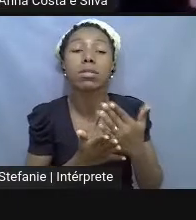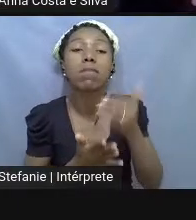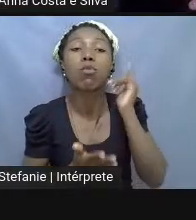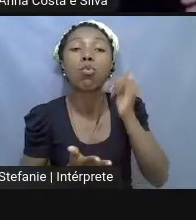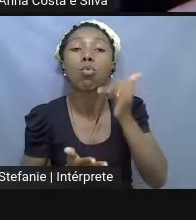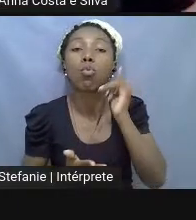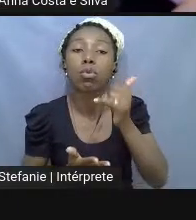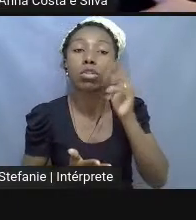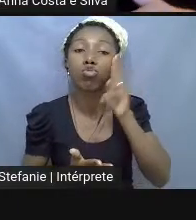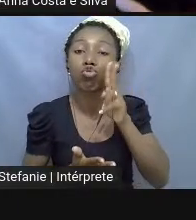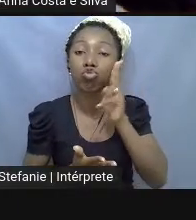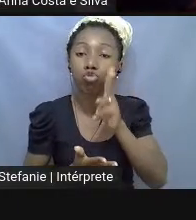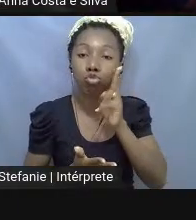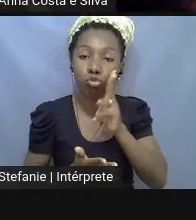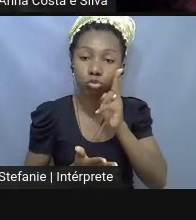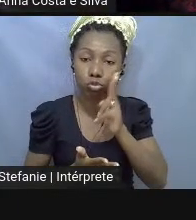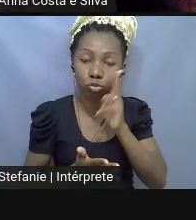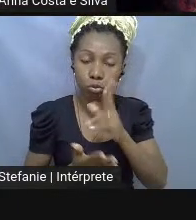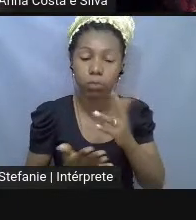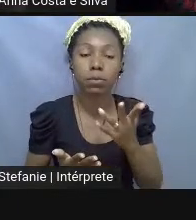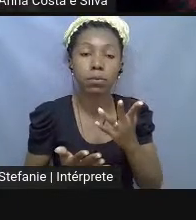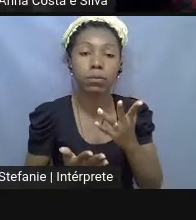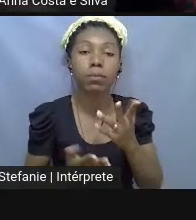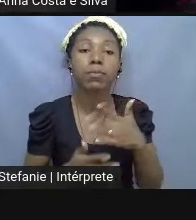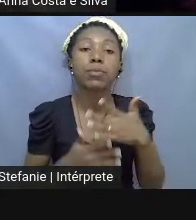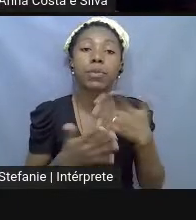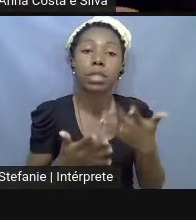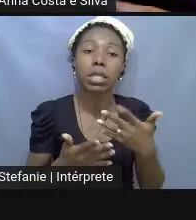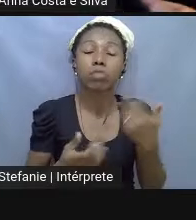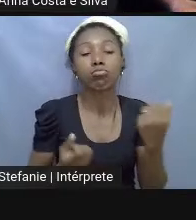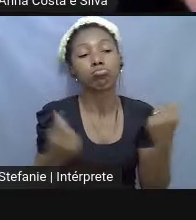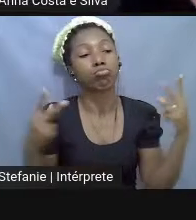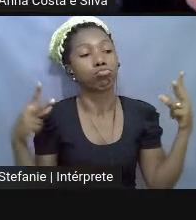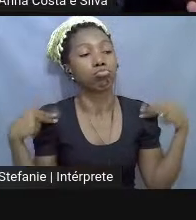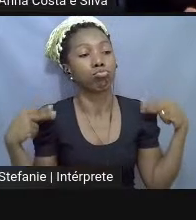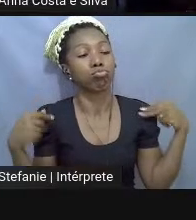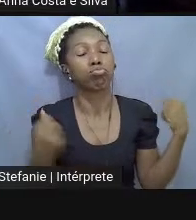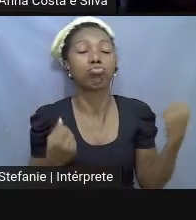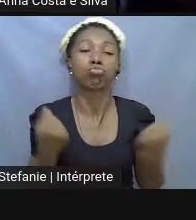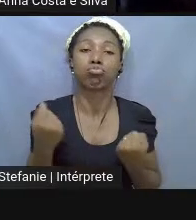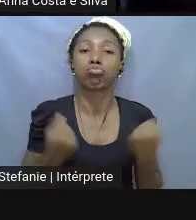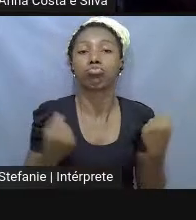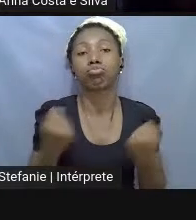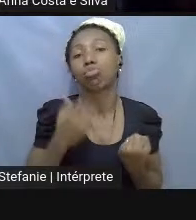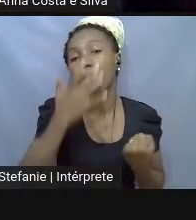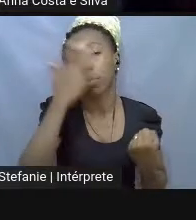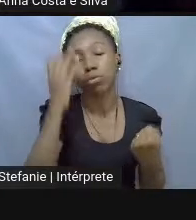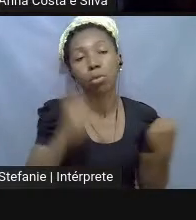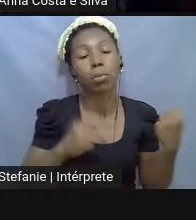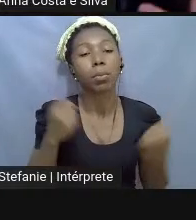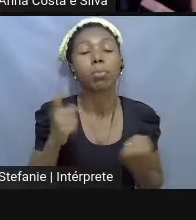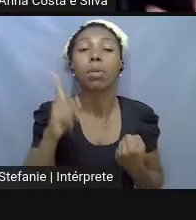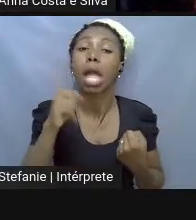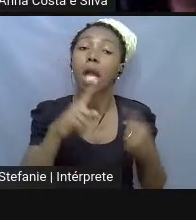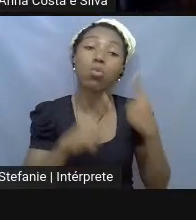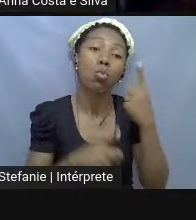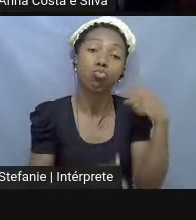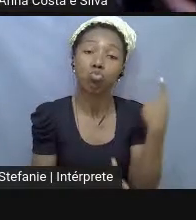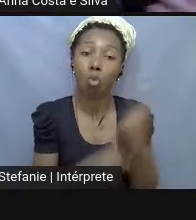e levar essa pessoa num trajeto. E era um encontro, né?